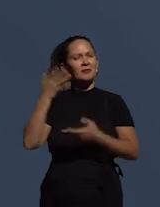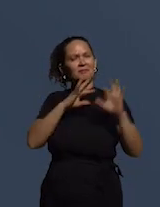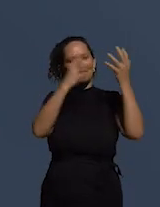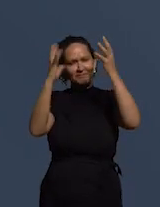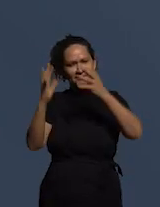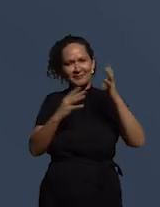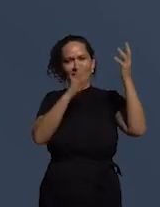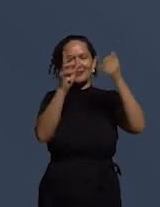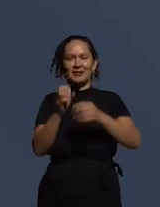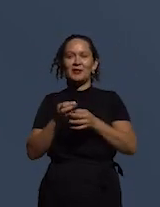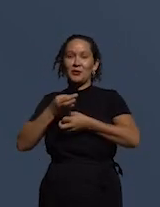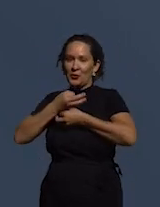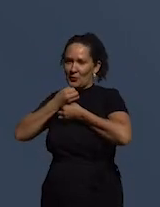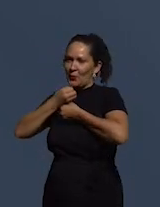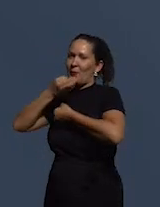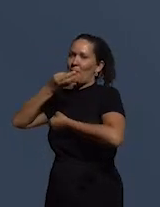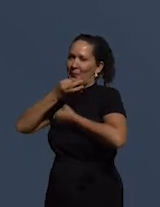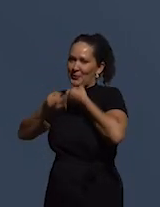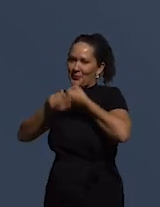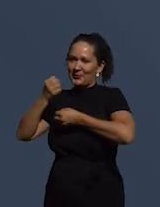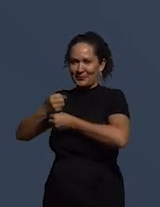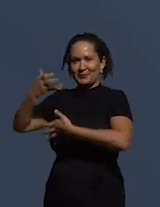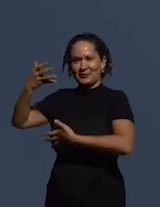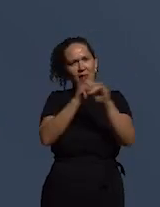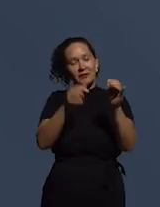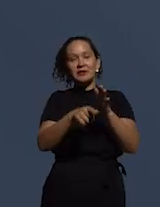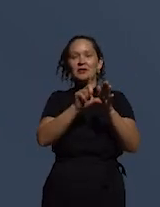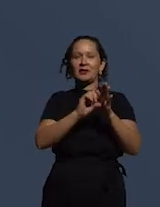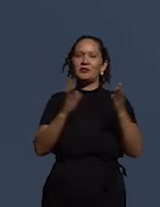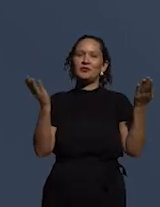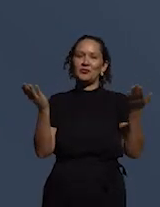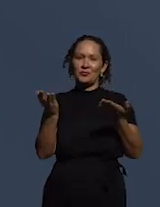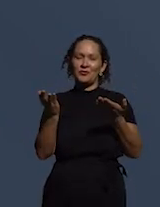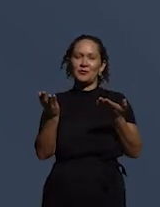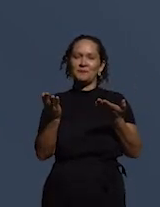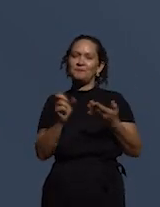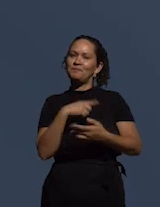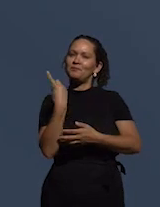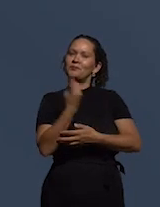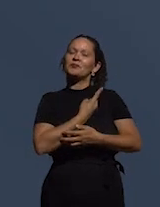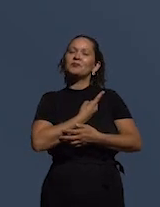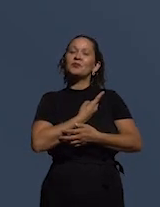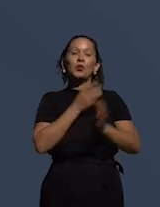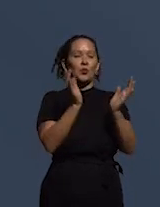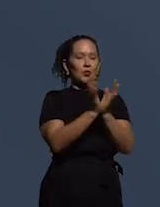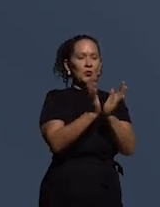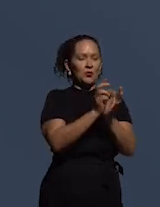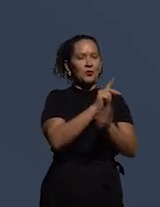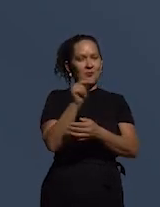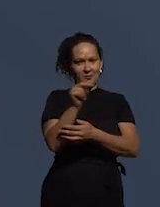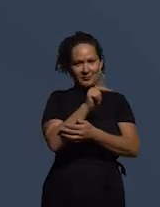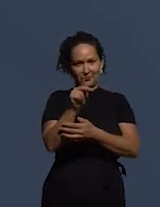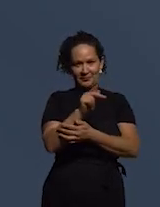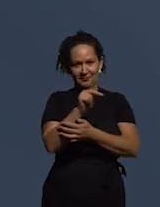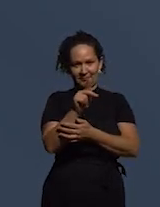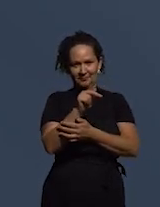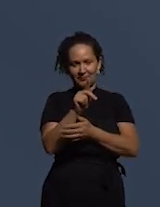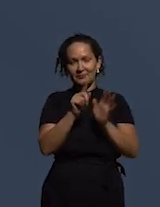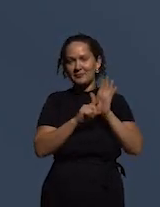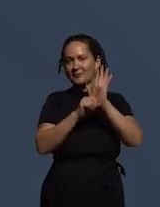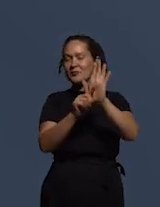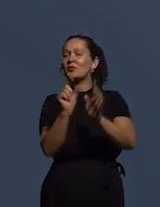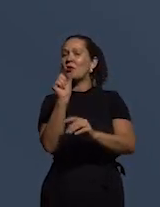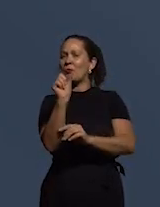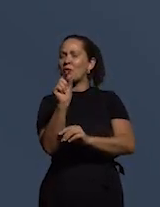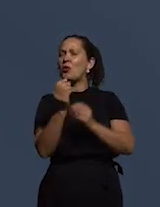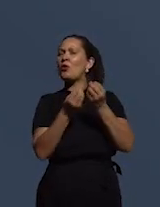pelos comentários no chat do nosso youtube então nós estamos com uma equipe da professora que vem apresentar um pouco